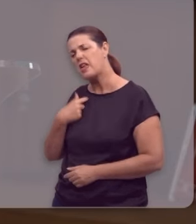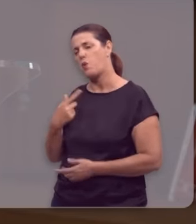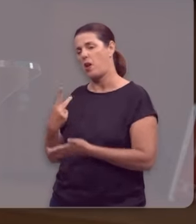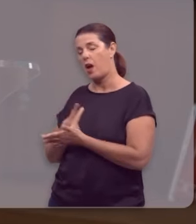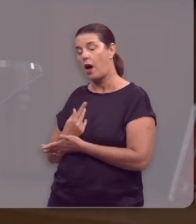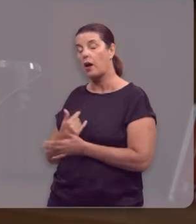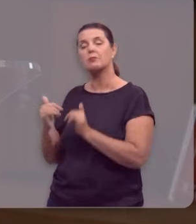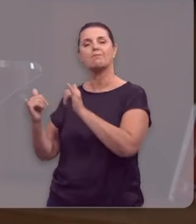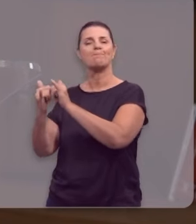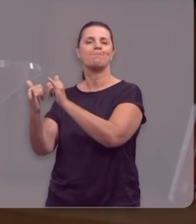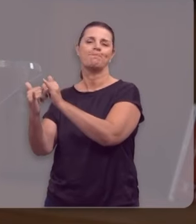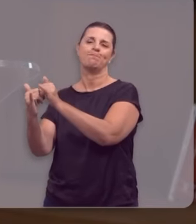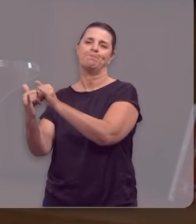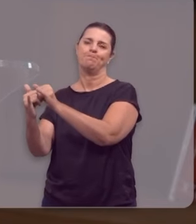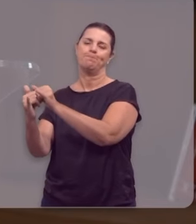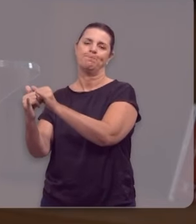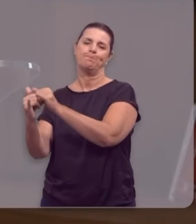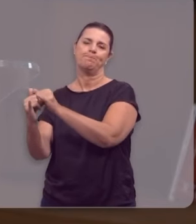perdoe essa pessoa.